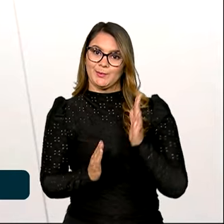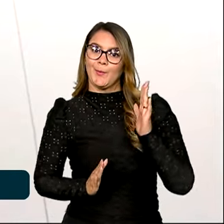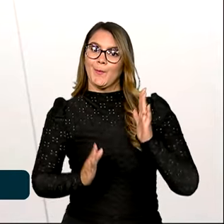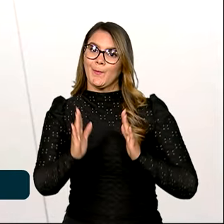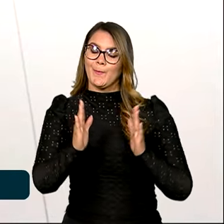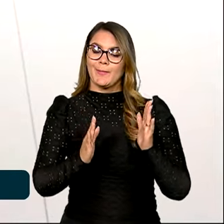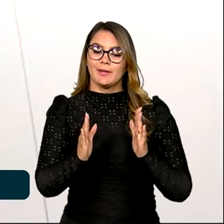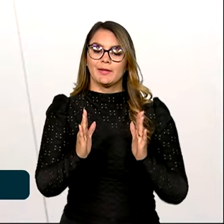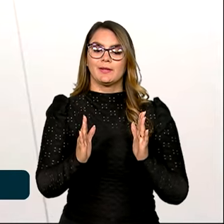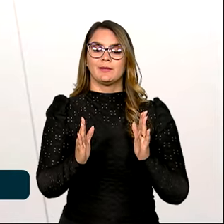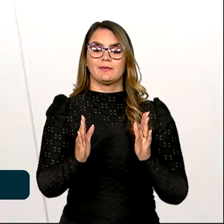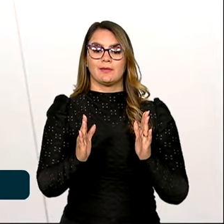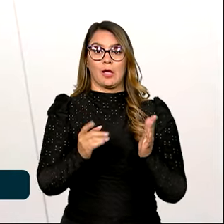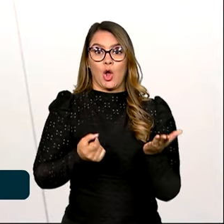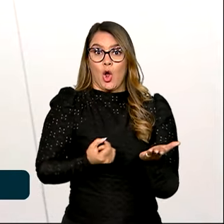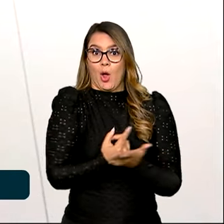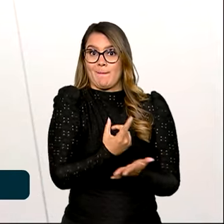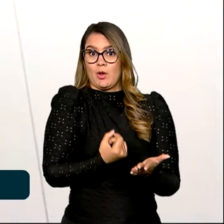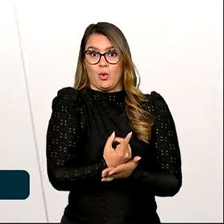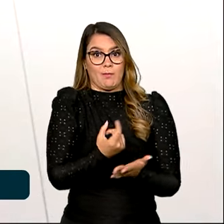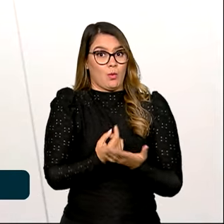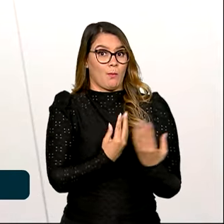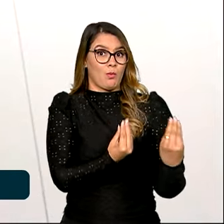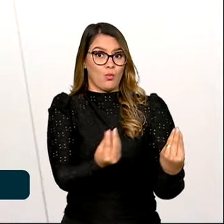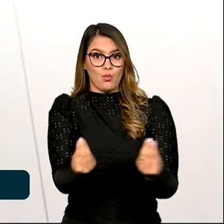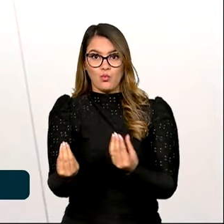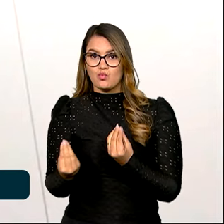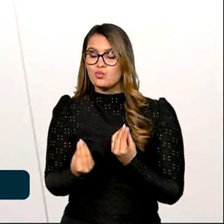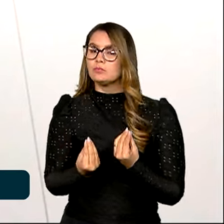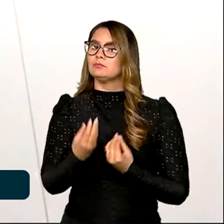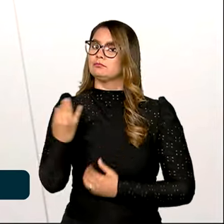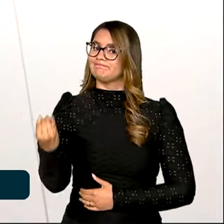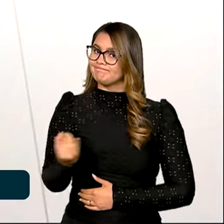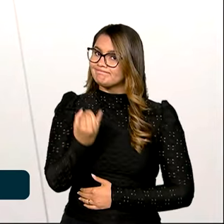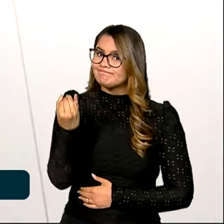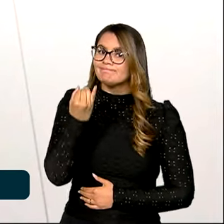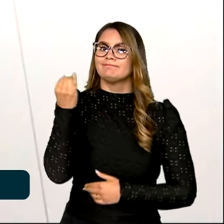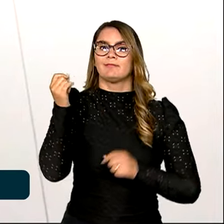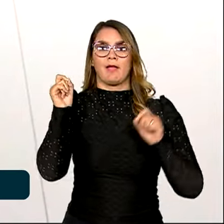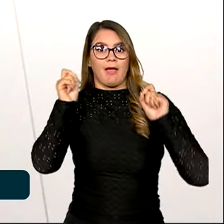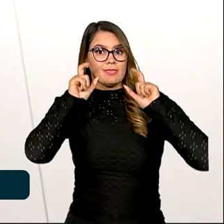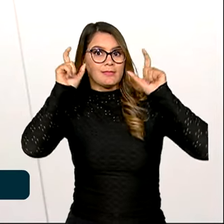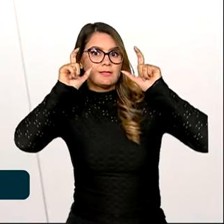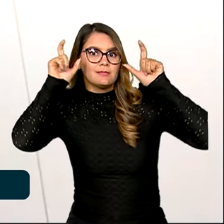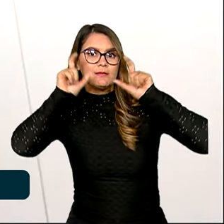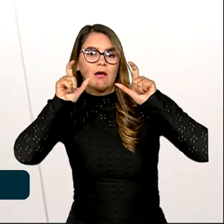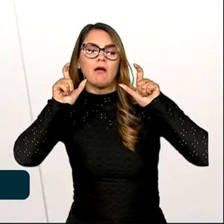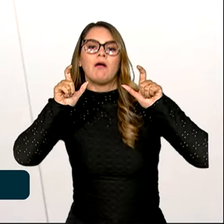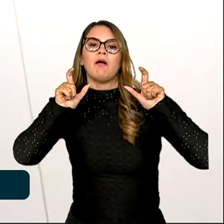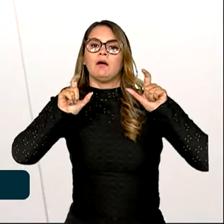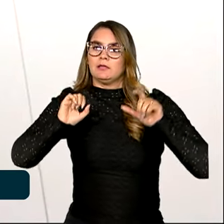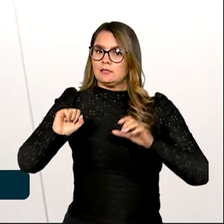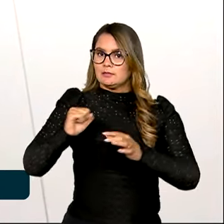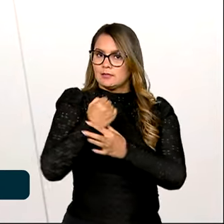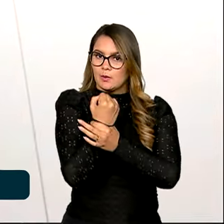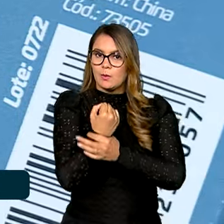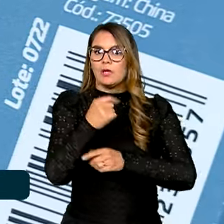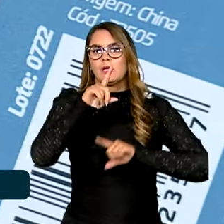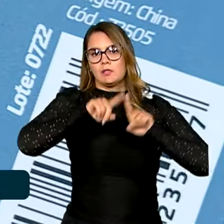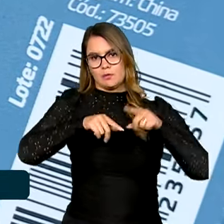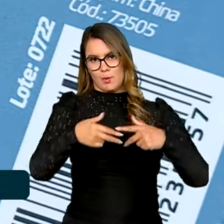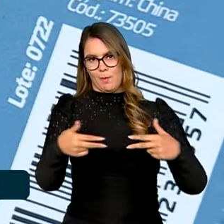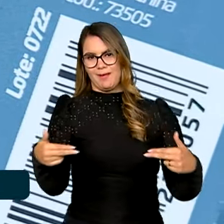compra se intensifica. Então é importante o consumidor estar atento à segurança dos produtos.